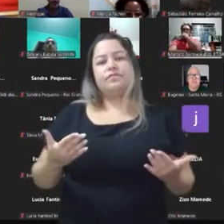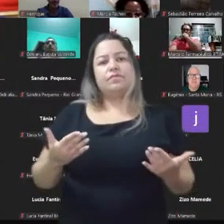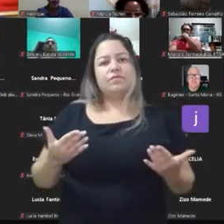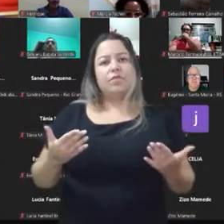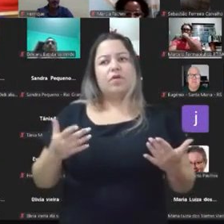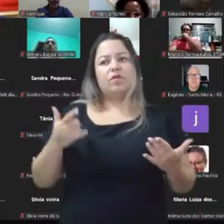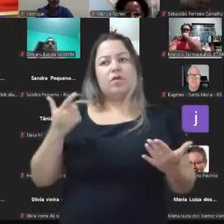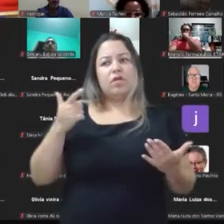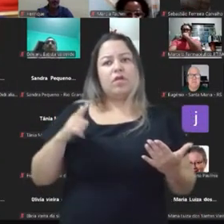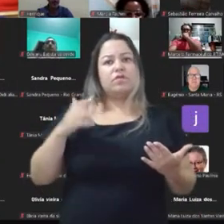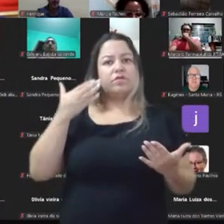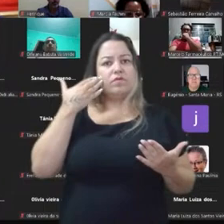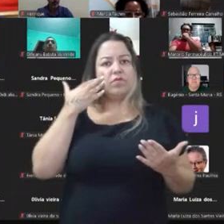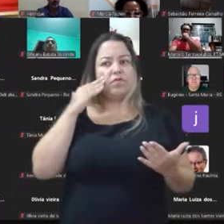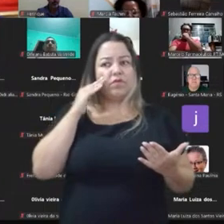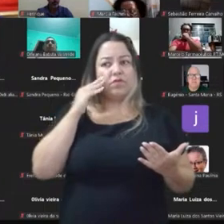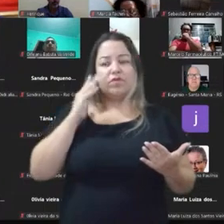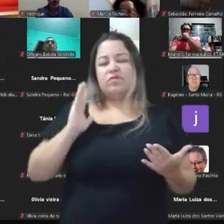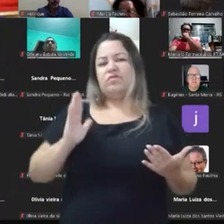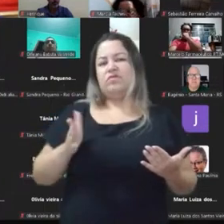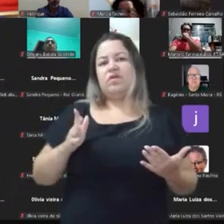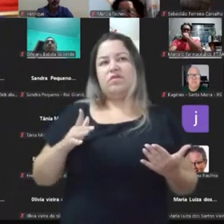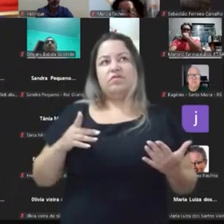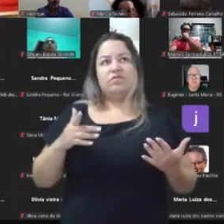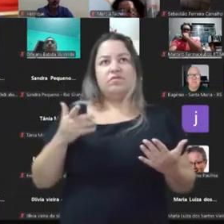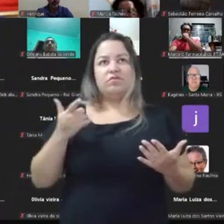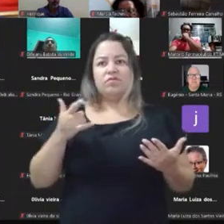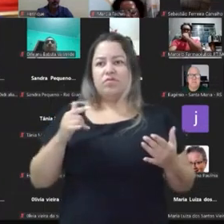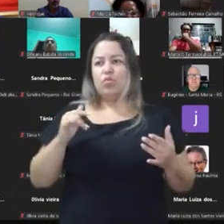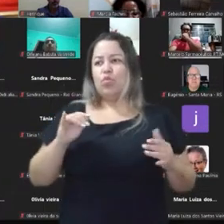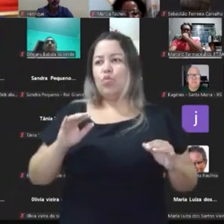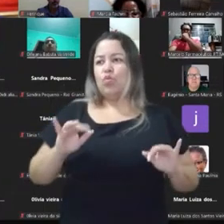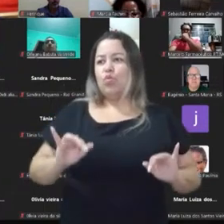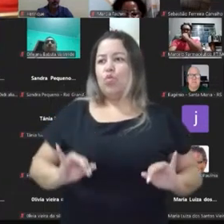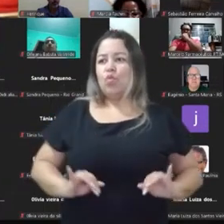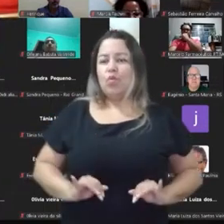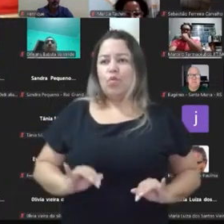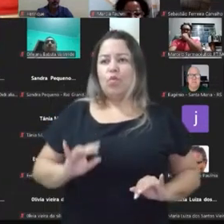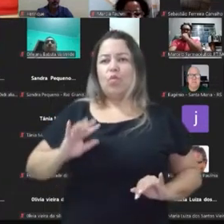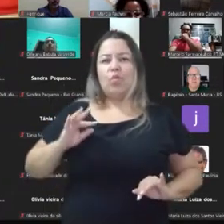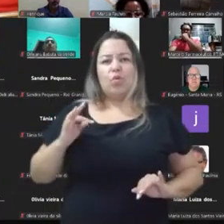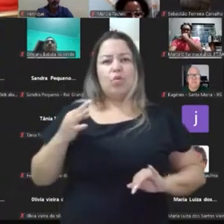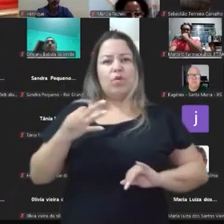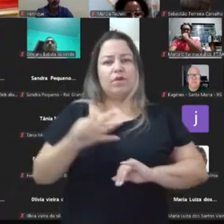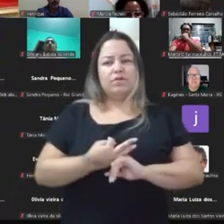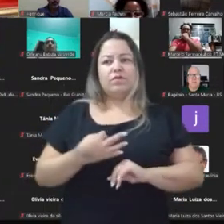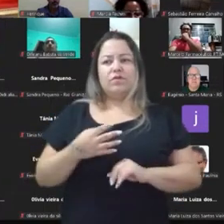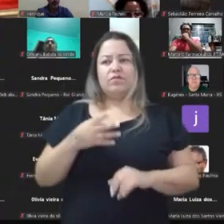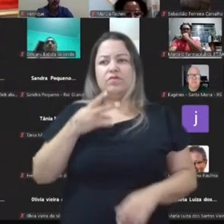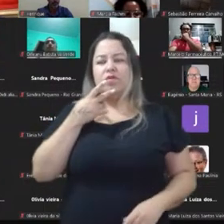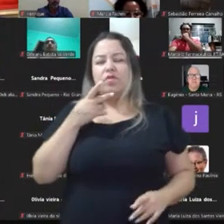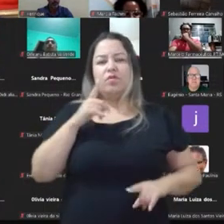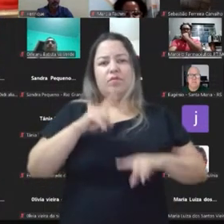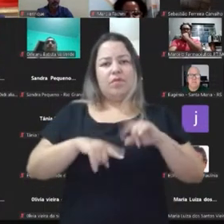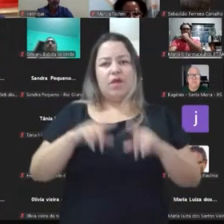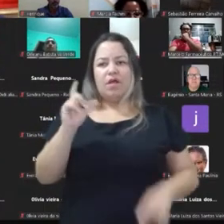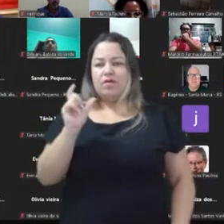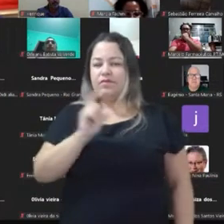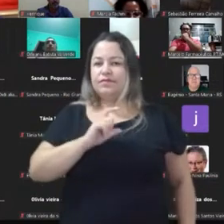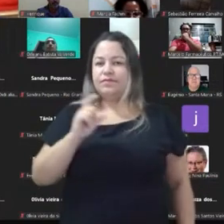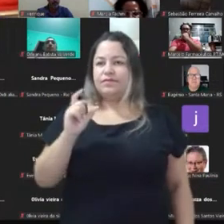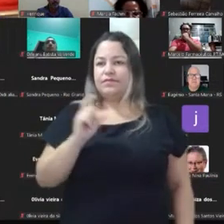de fora, dizendo que eu já não aguento, mas é que pode encher o saco, desculpa o palavreado, mas é um bom português.